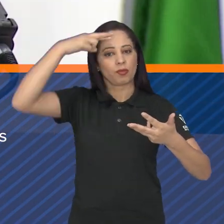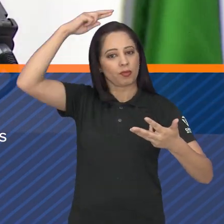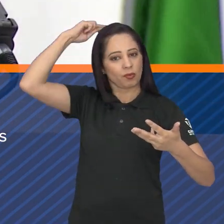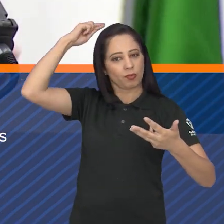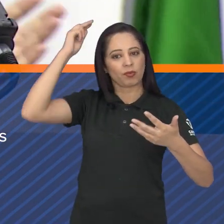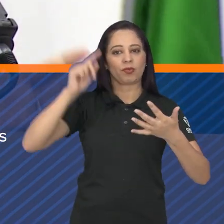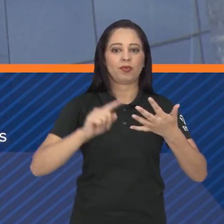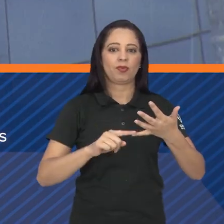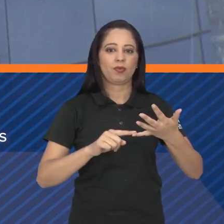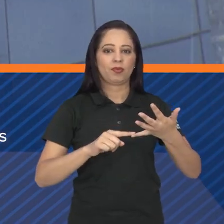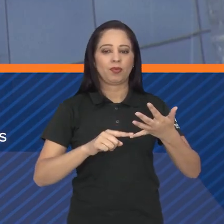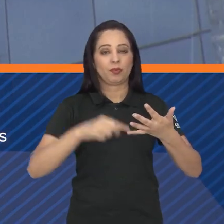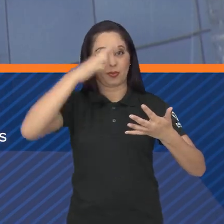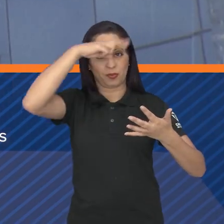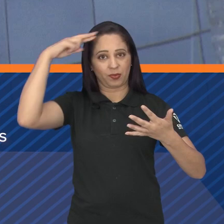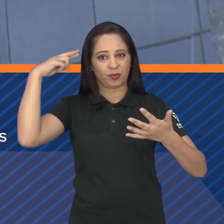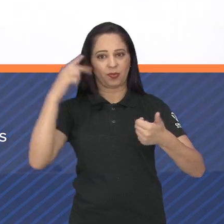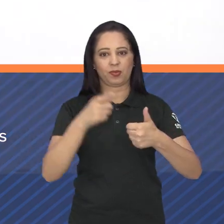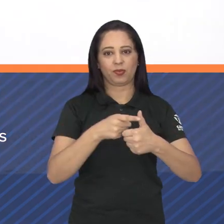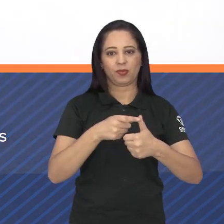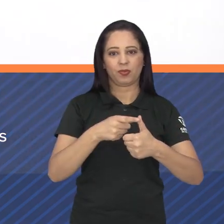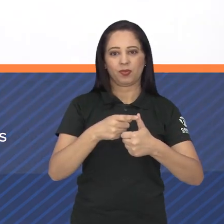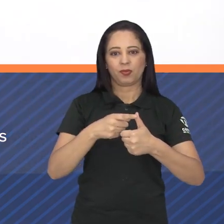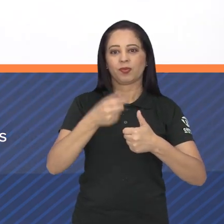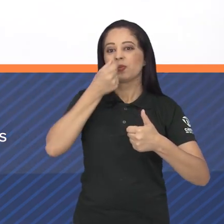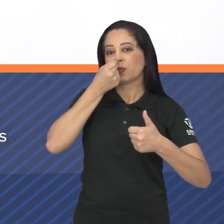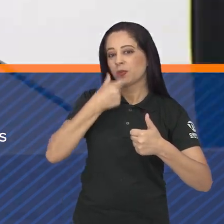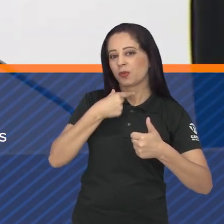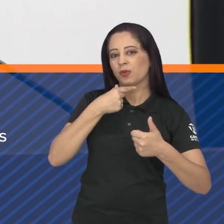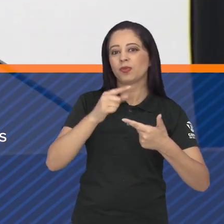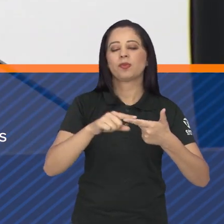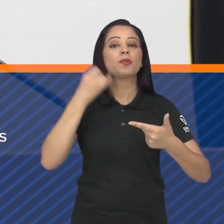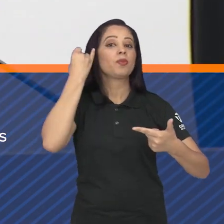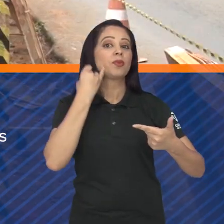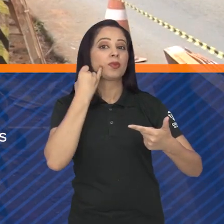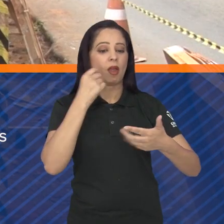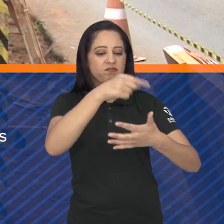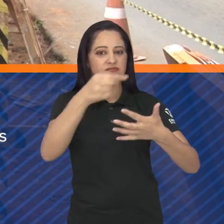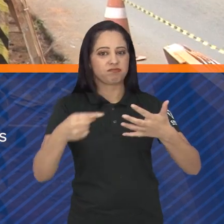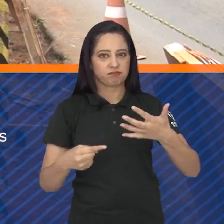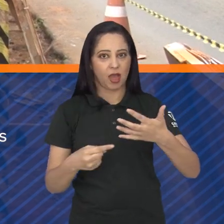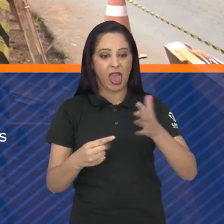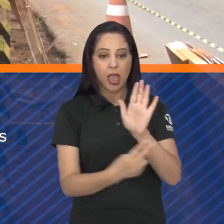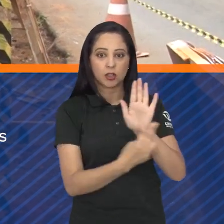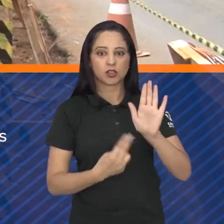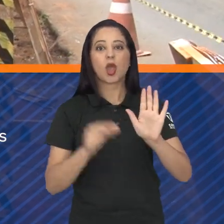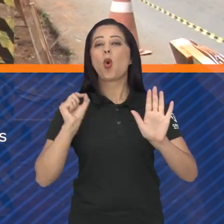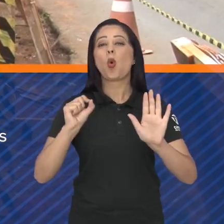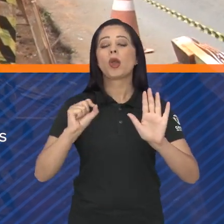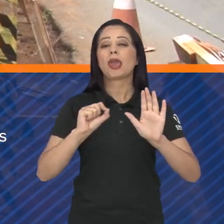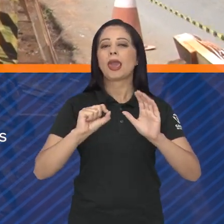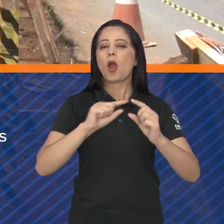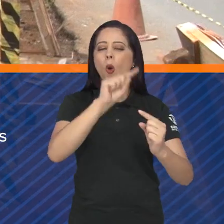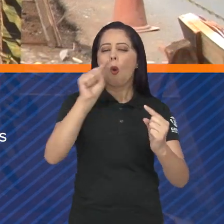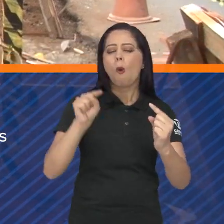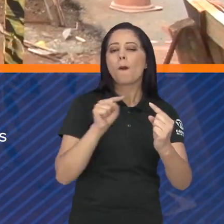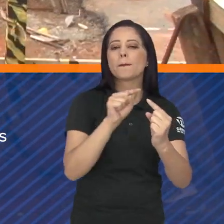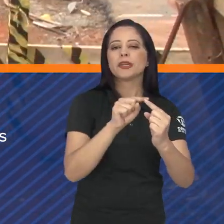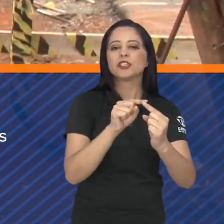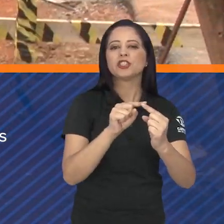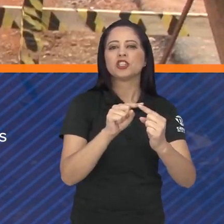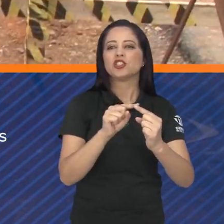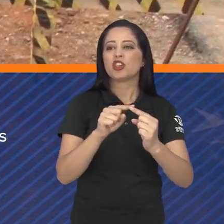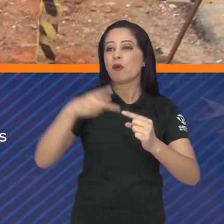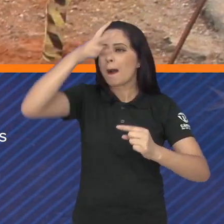Robertinho da Padaria, Roberto Chagas, Roberto do Eleven e Zé Luiz, que institui a política de transparência nas